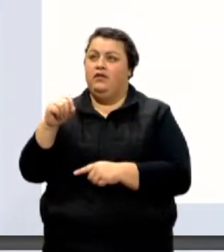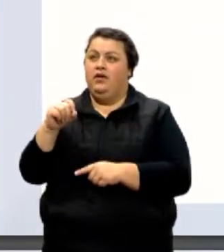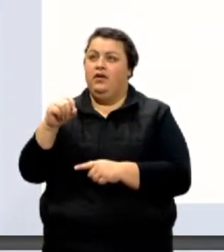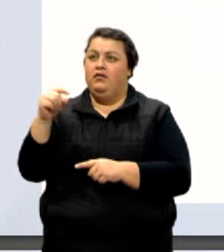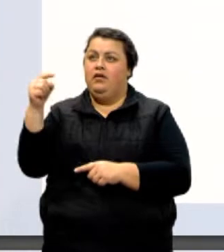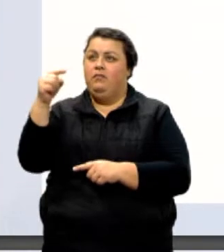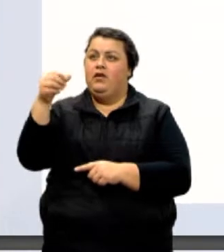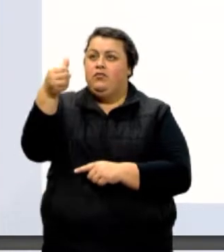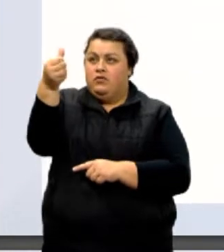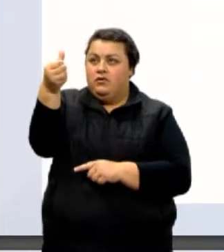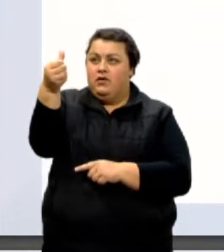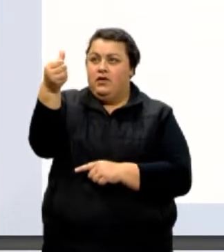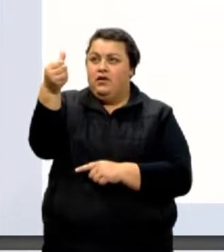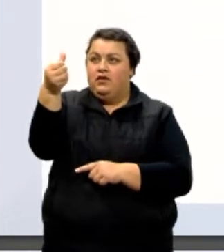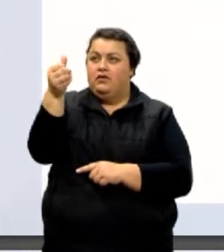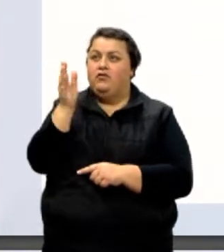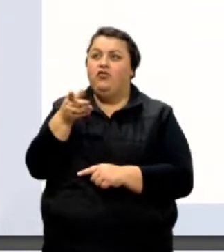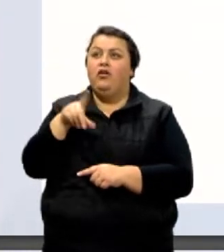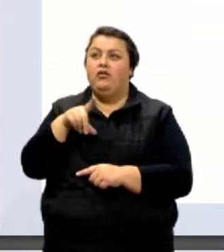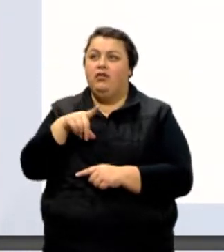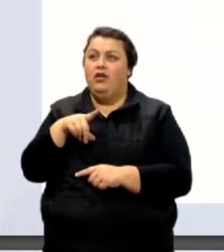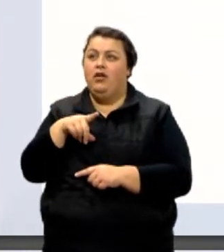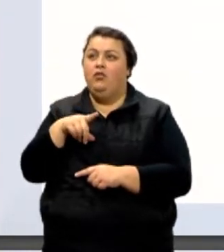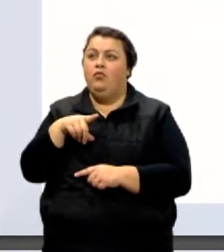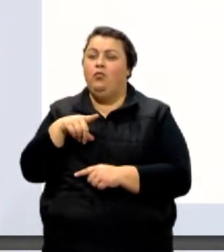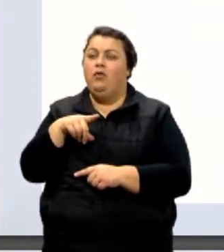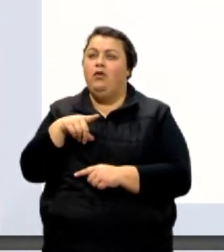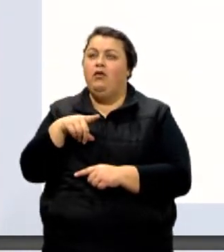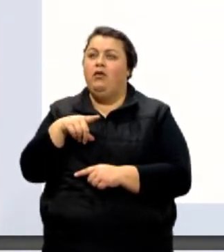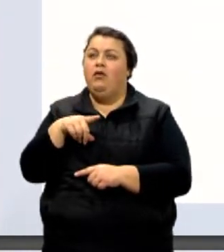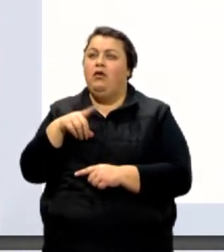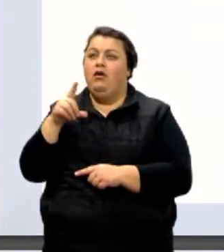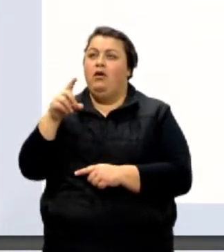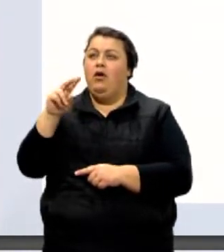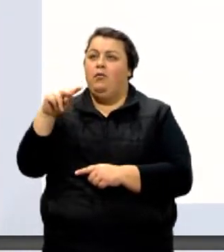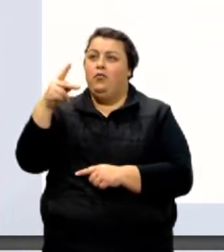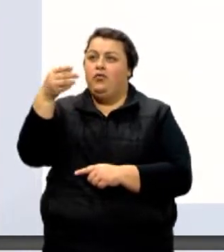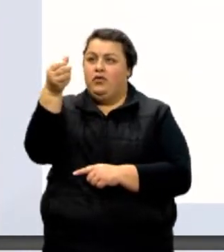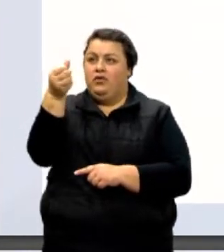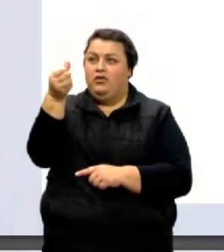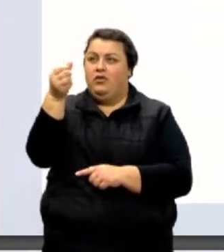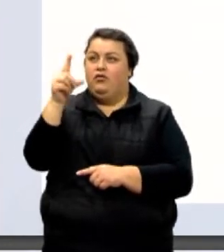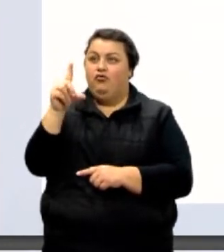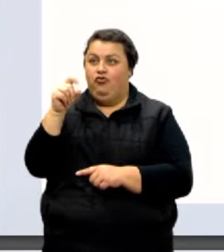Vezes 10 na menos 6. Já tem uma potência de 10, então eu não preciso botar o 10 na zero.